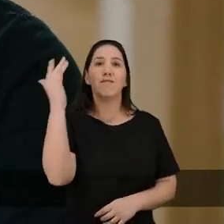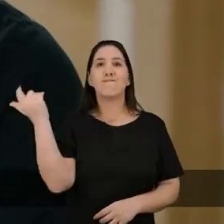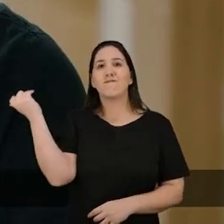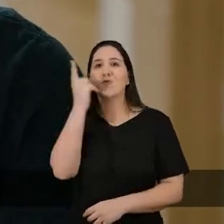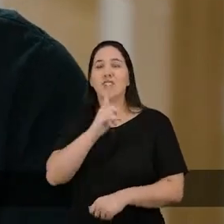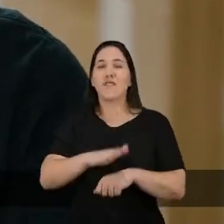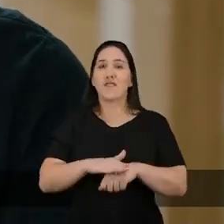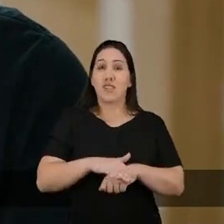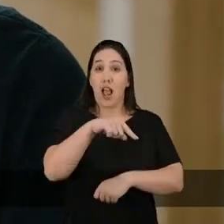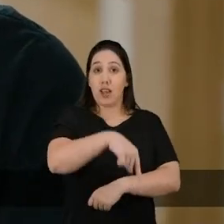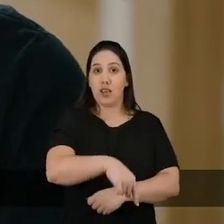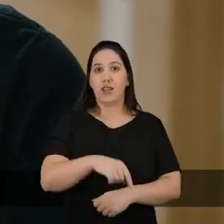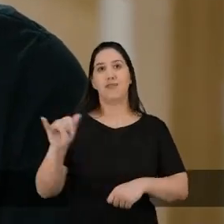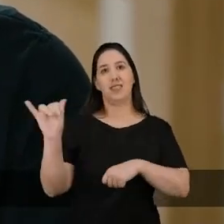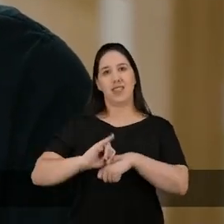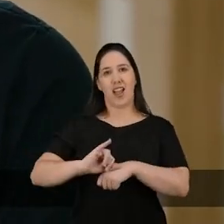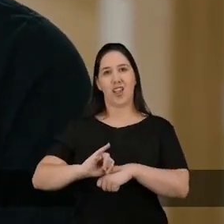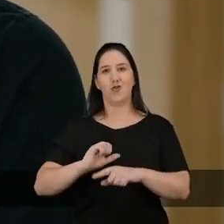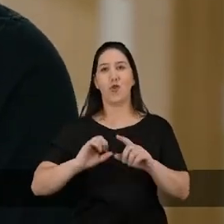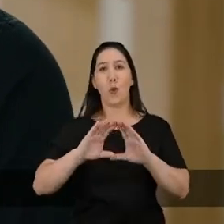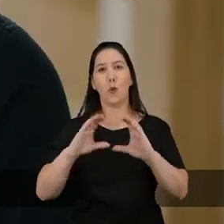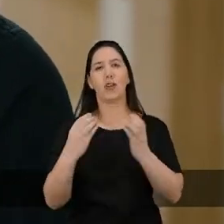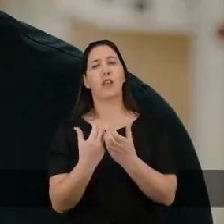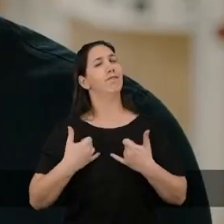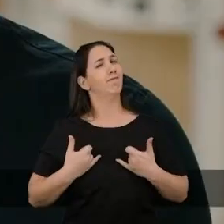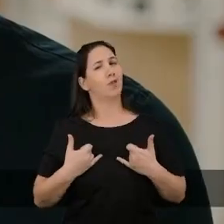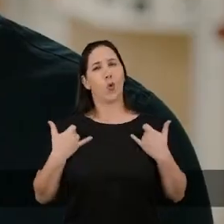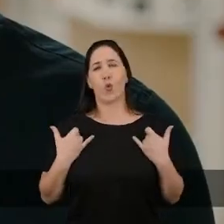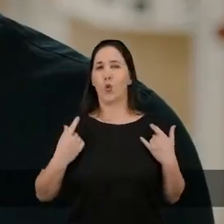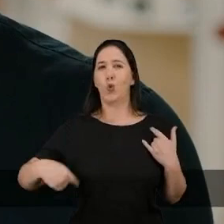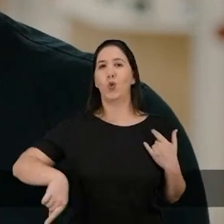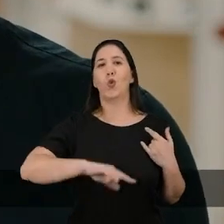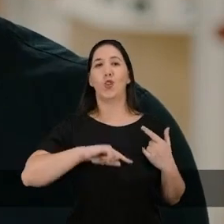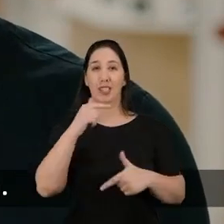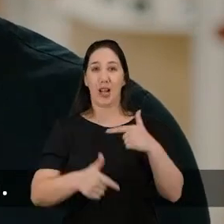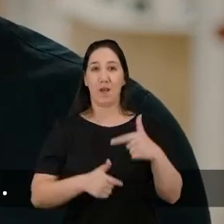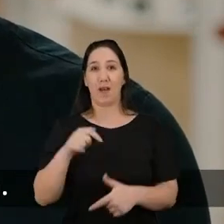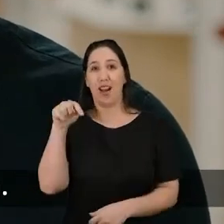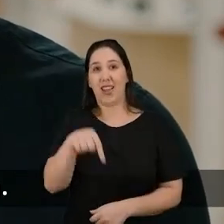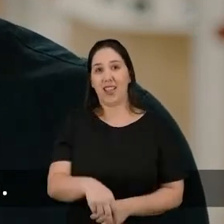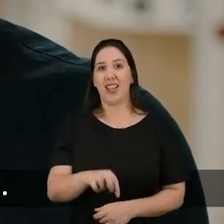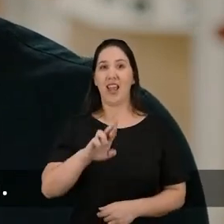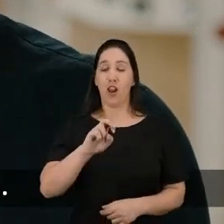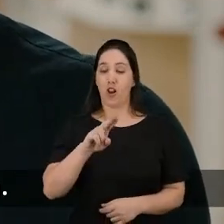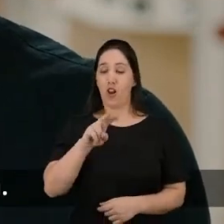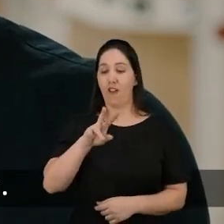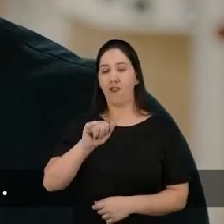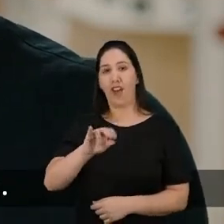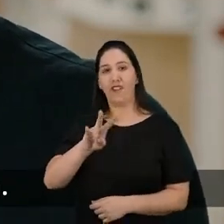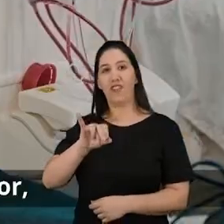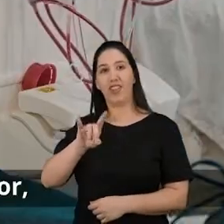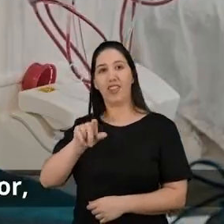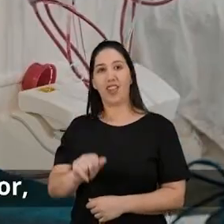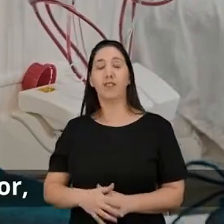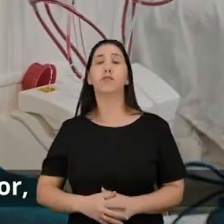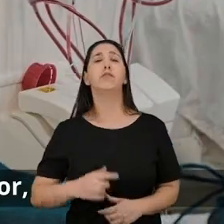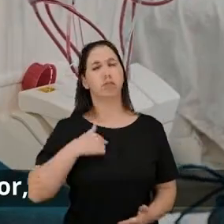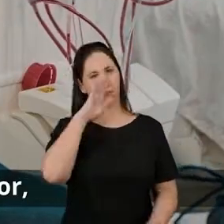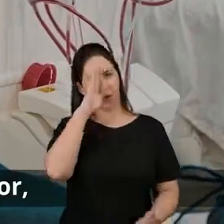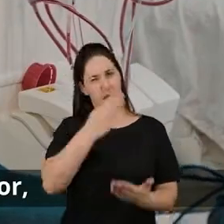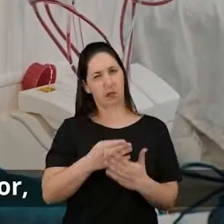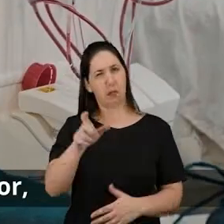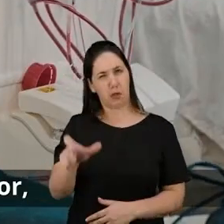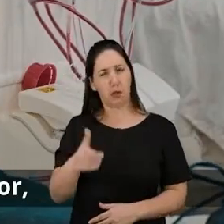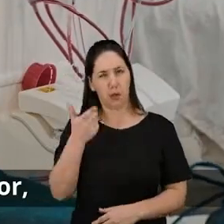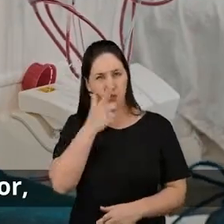grande sonho. Que é a construção dessa grande sede junto com a comunidade. É um motivo de muito orgulho para todos que trabalham aqui na Renal Vida. E acredito que